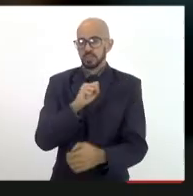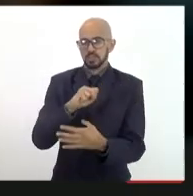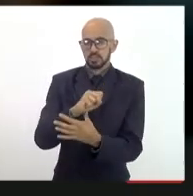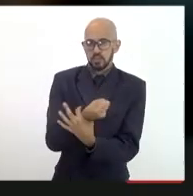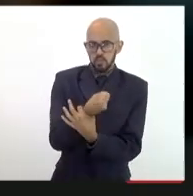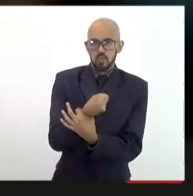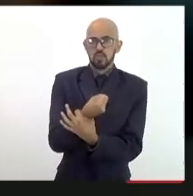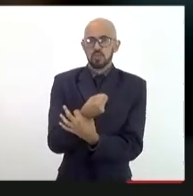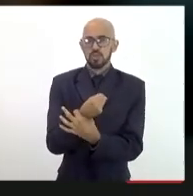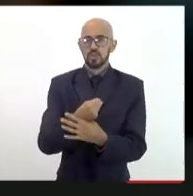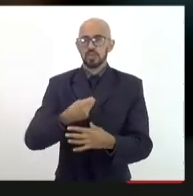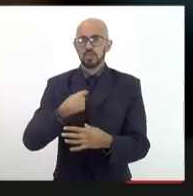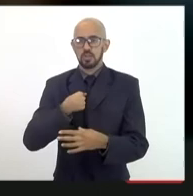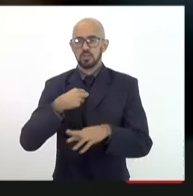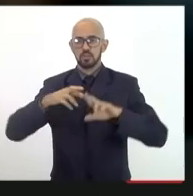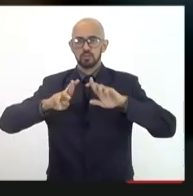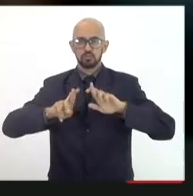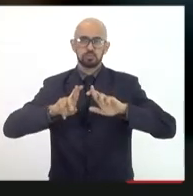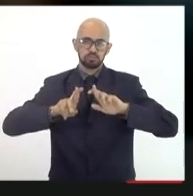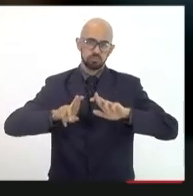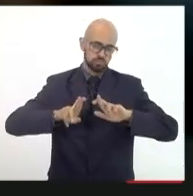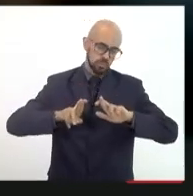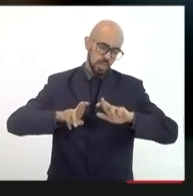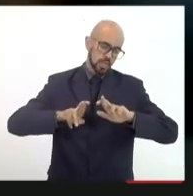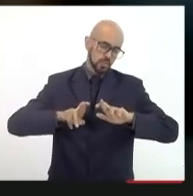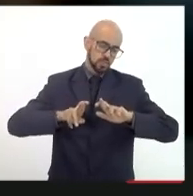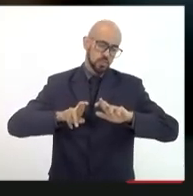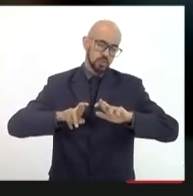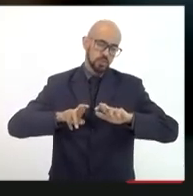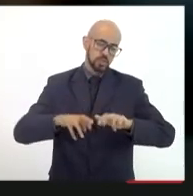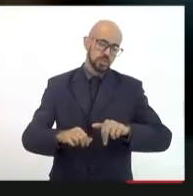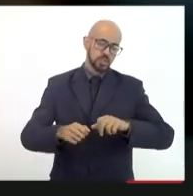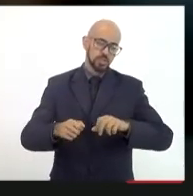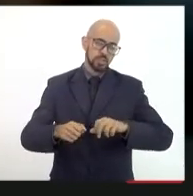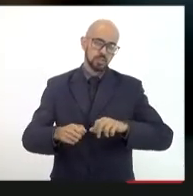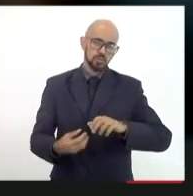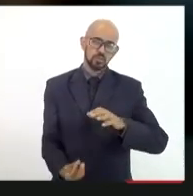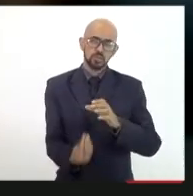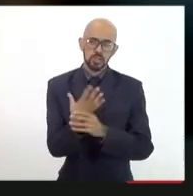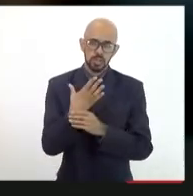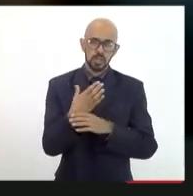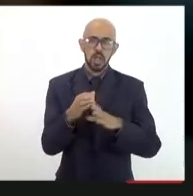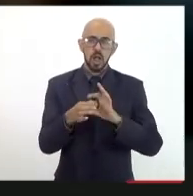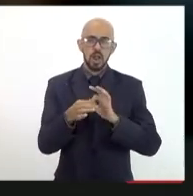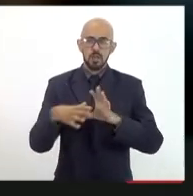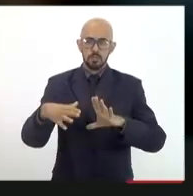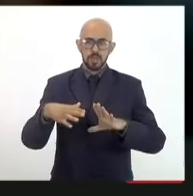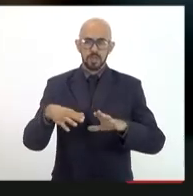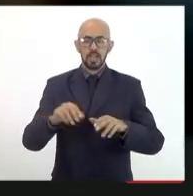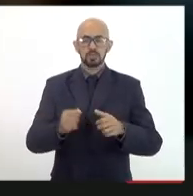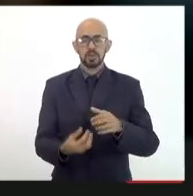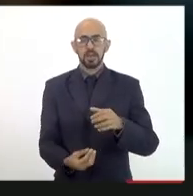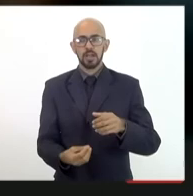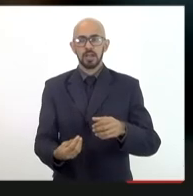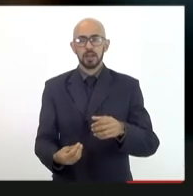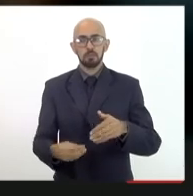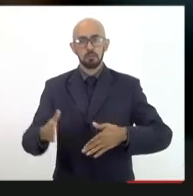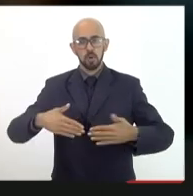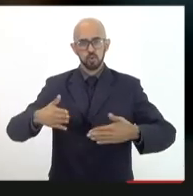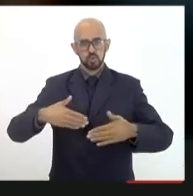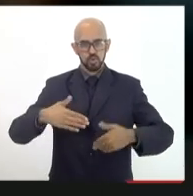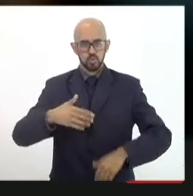e que eu espero que nos dê autonomia para a produção de vacina como o Gadelha quer eu